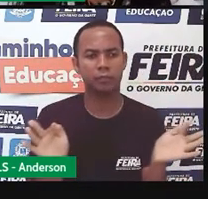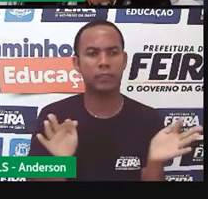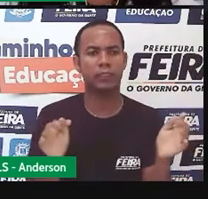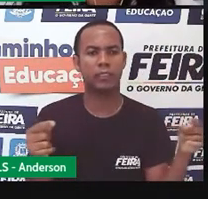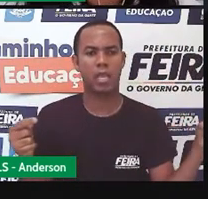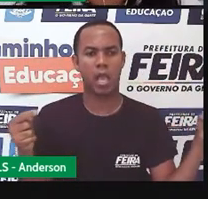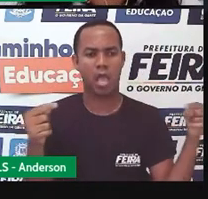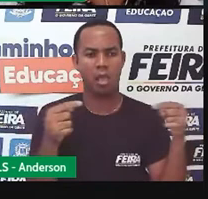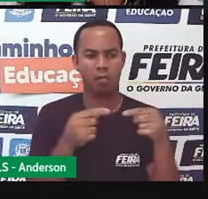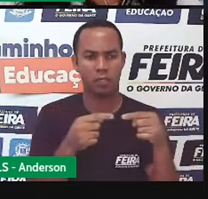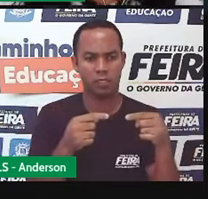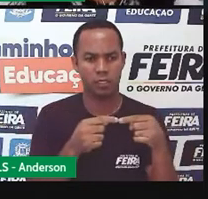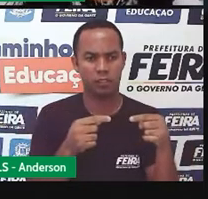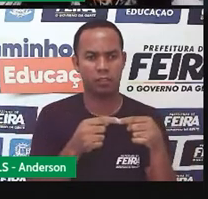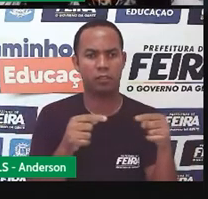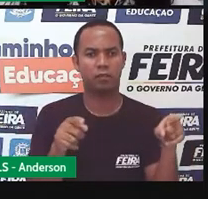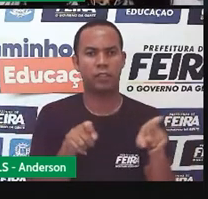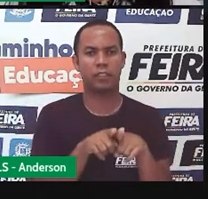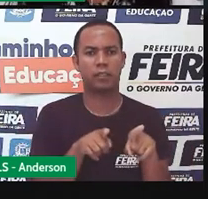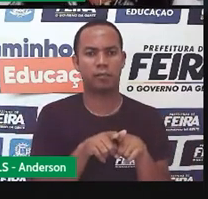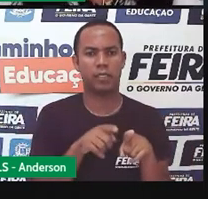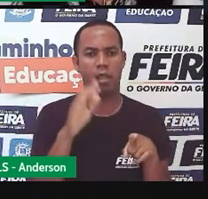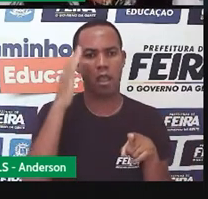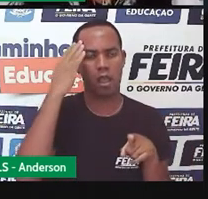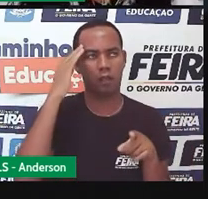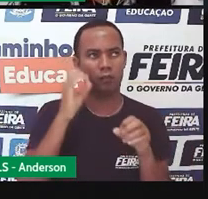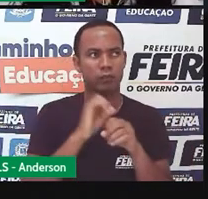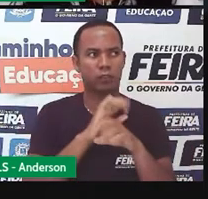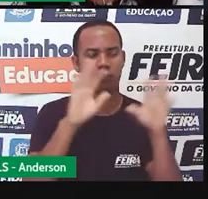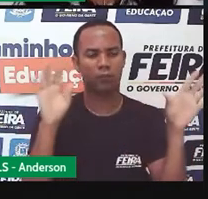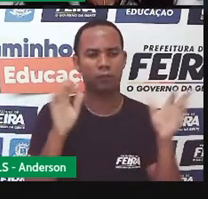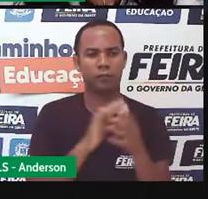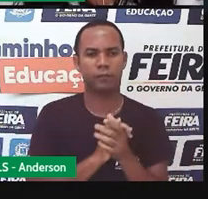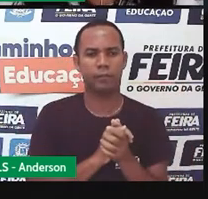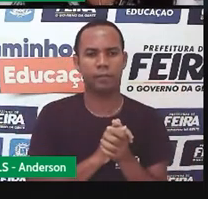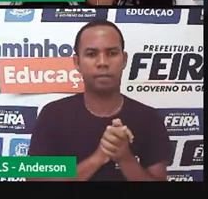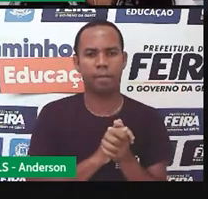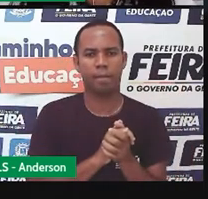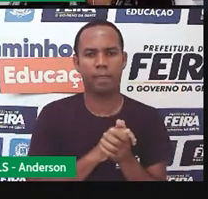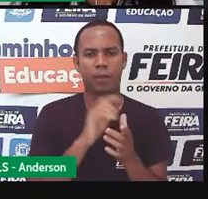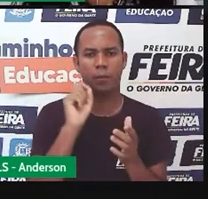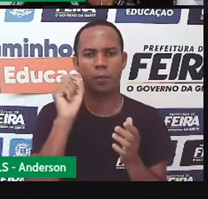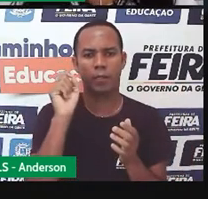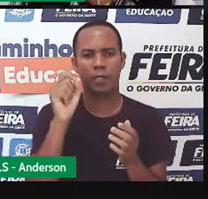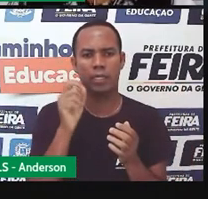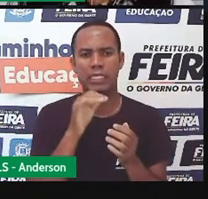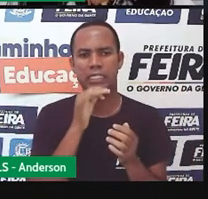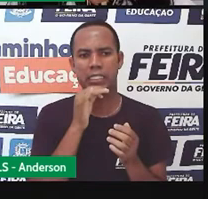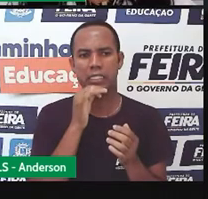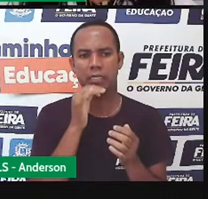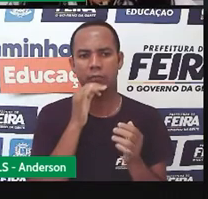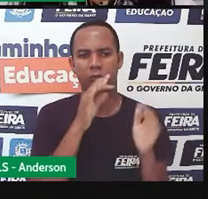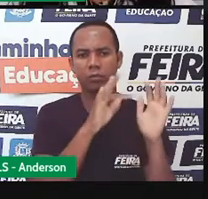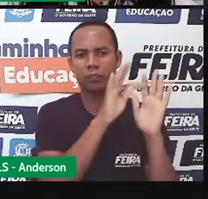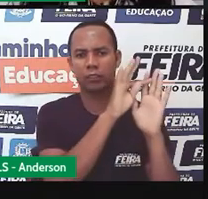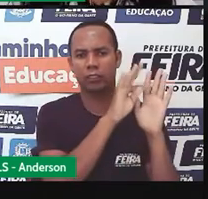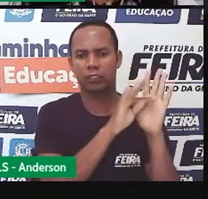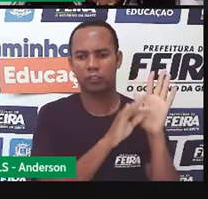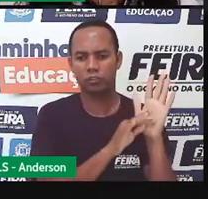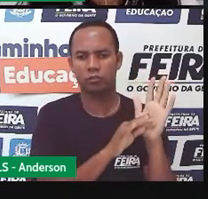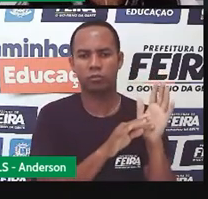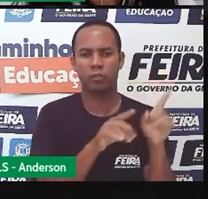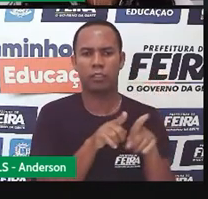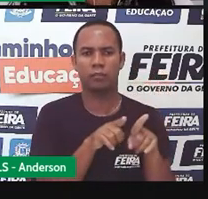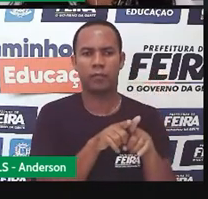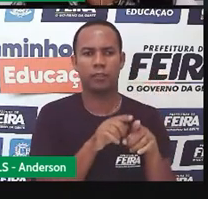objetiva e imparcial. Essas são as características de um texto jornalístico